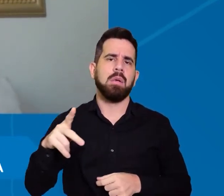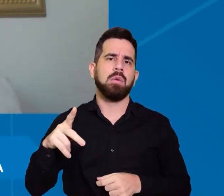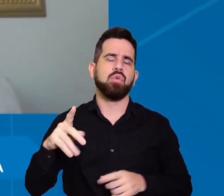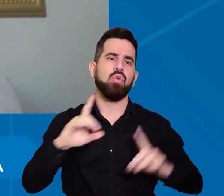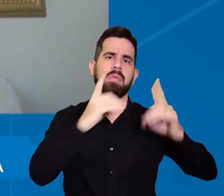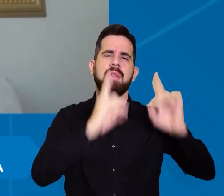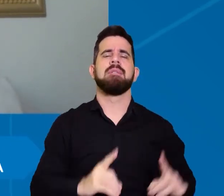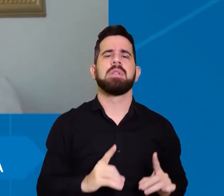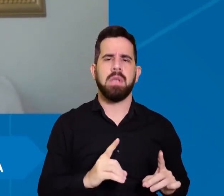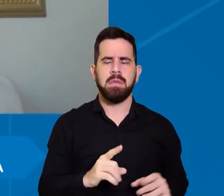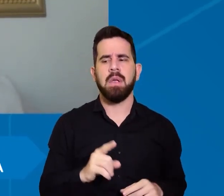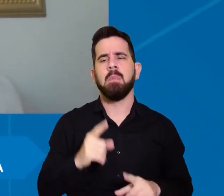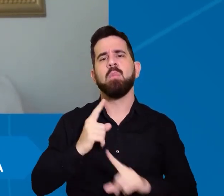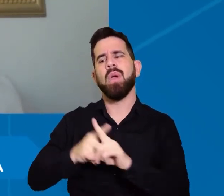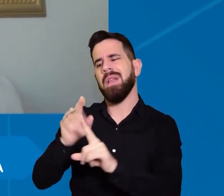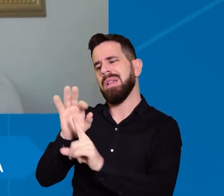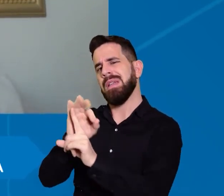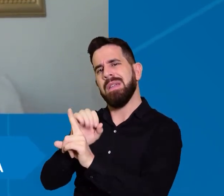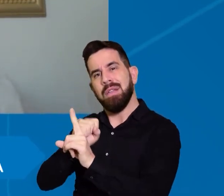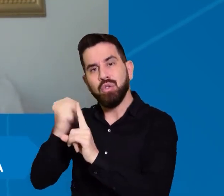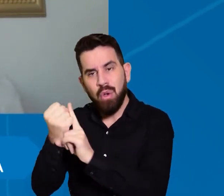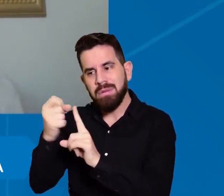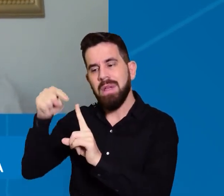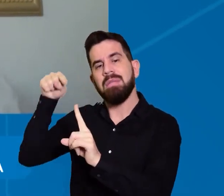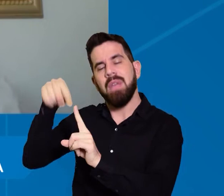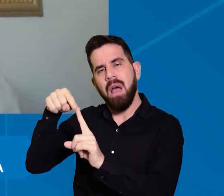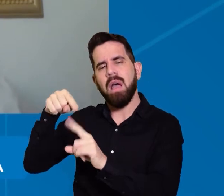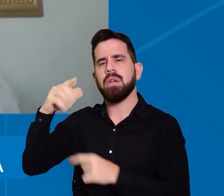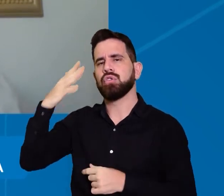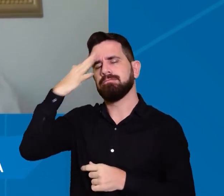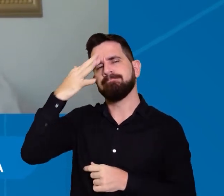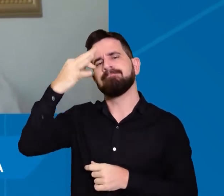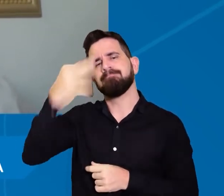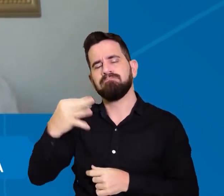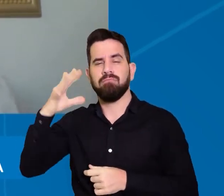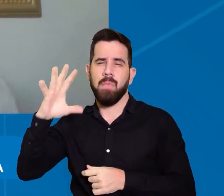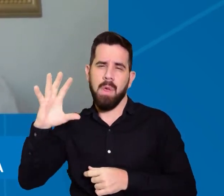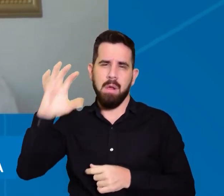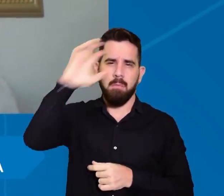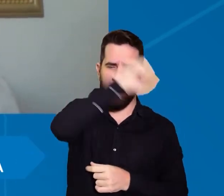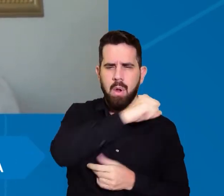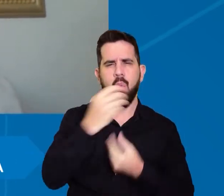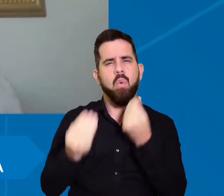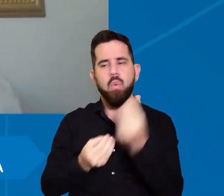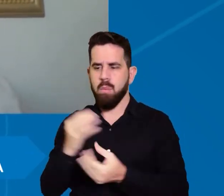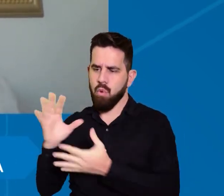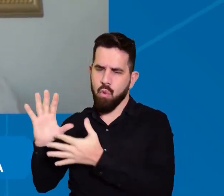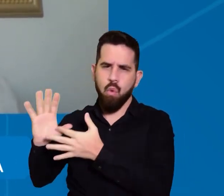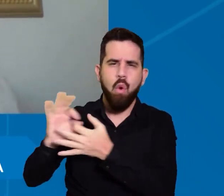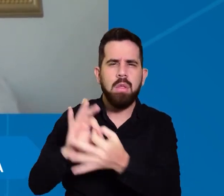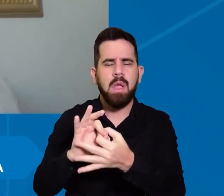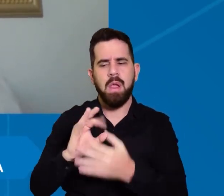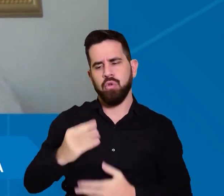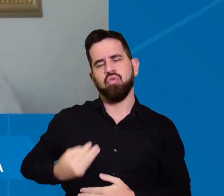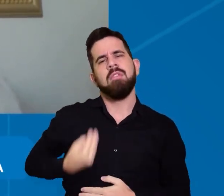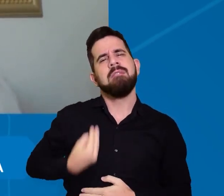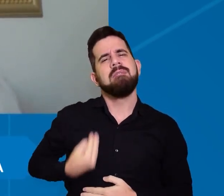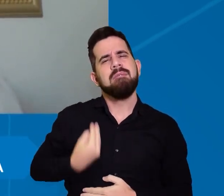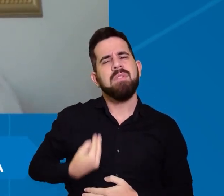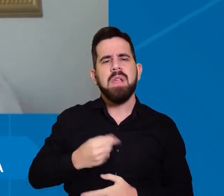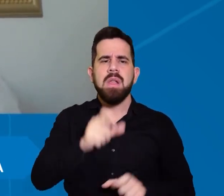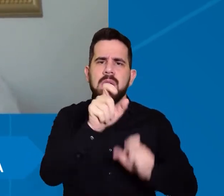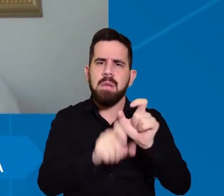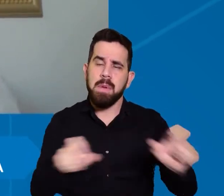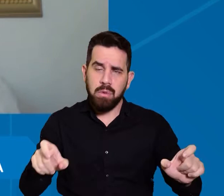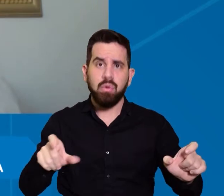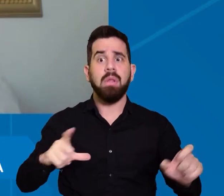então, entenda todo esse contexto das pessoas com deficiência, de que elas estão na